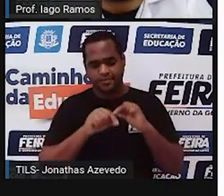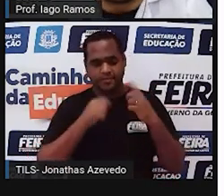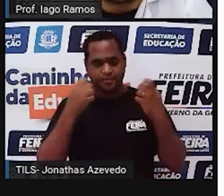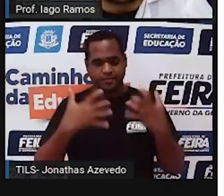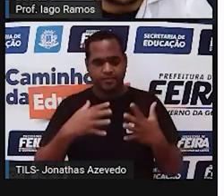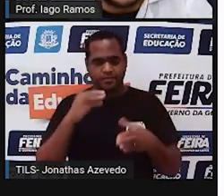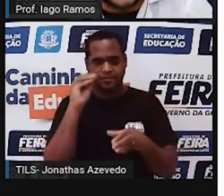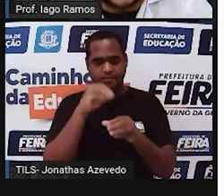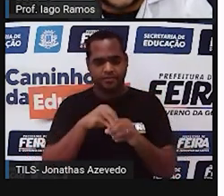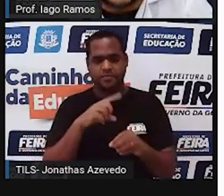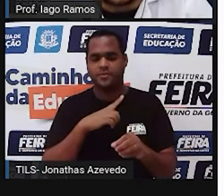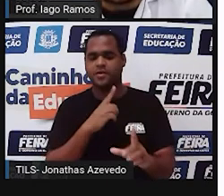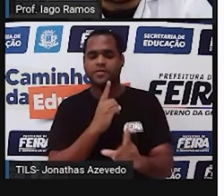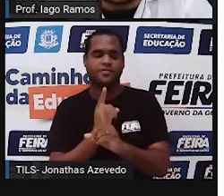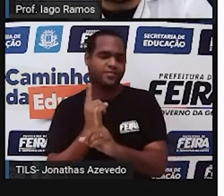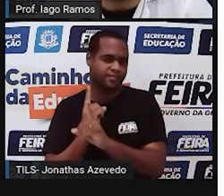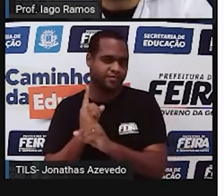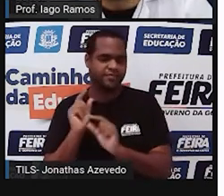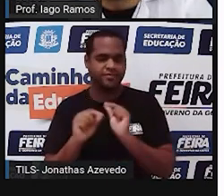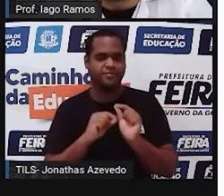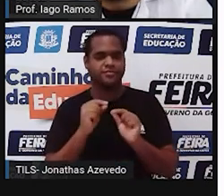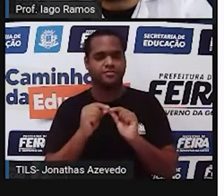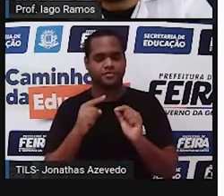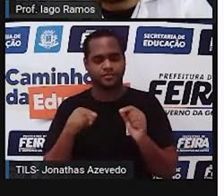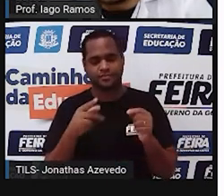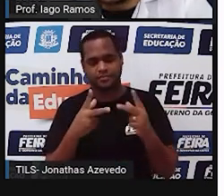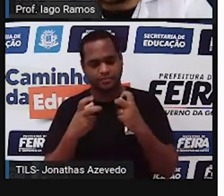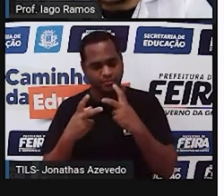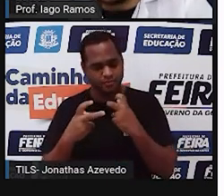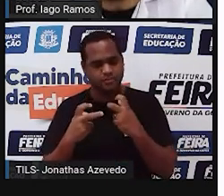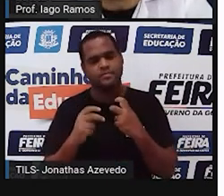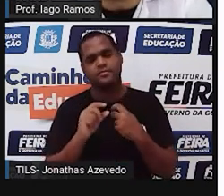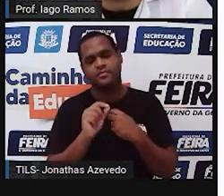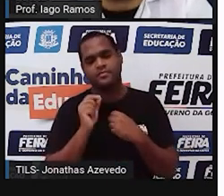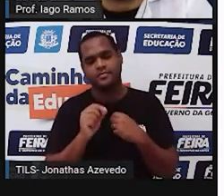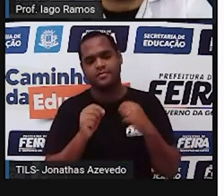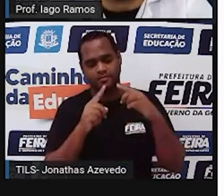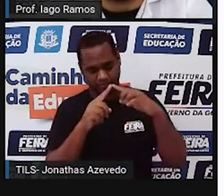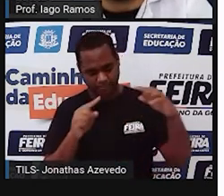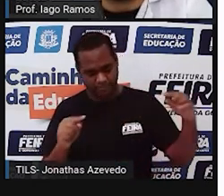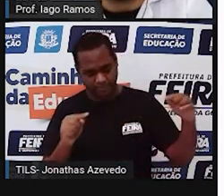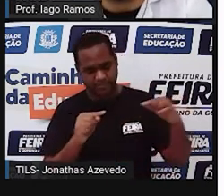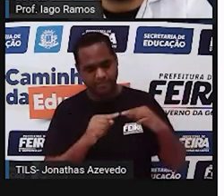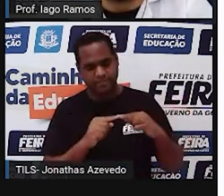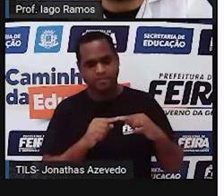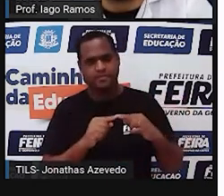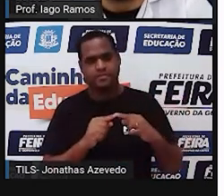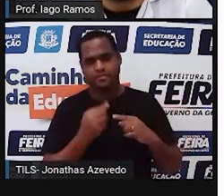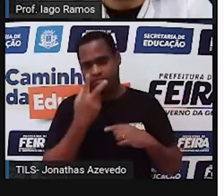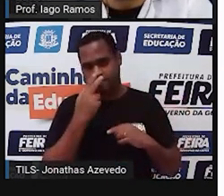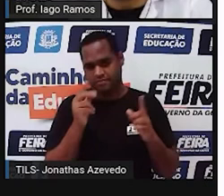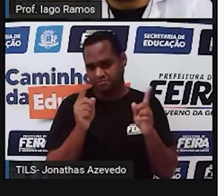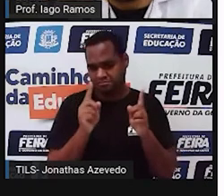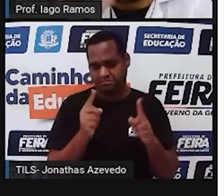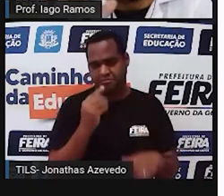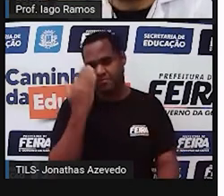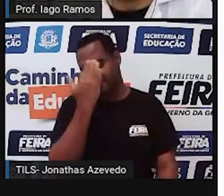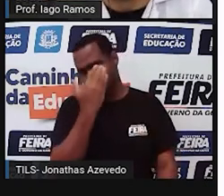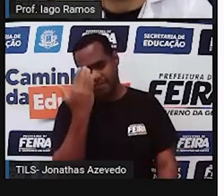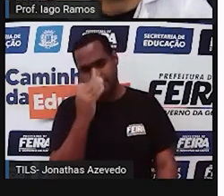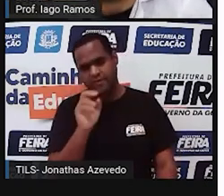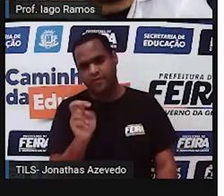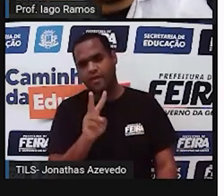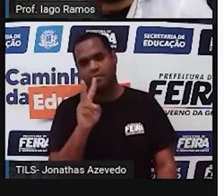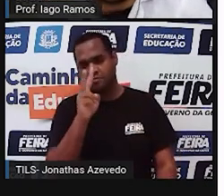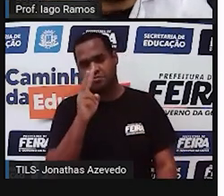interno que está faltando. E aí, quando a gente vai para aquele triângulo ali, talvez tenha ficado pequenininho os valores, mas eu digo para